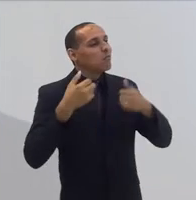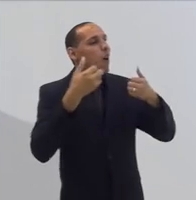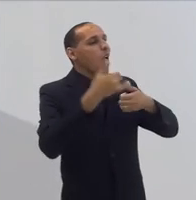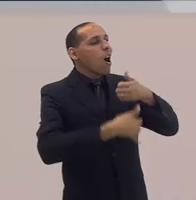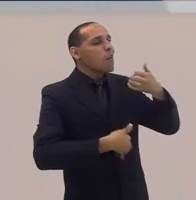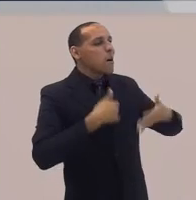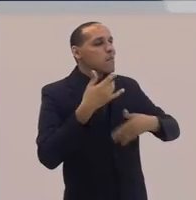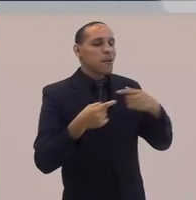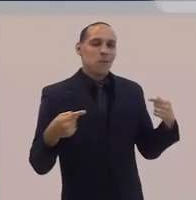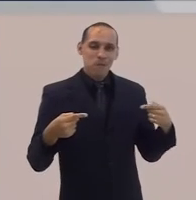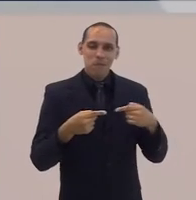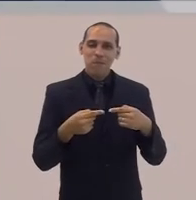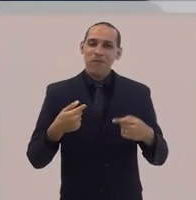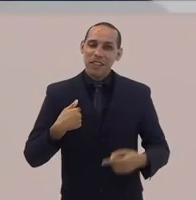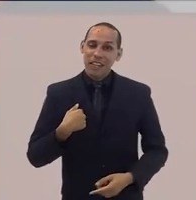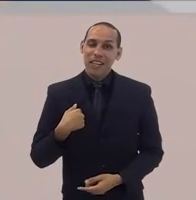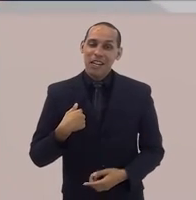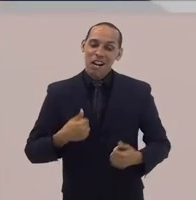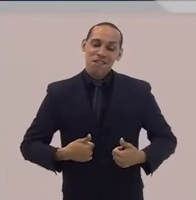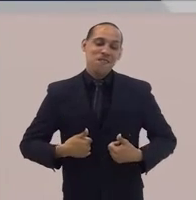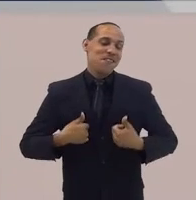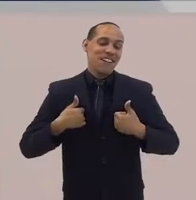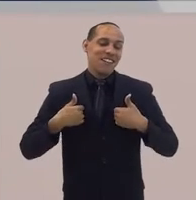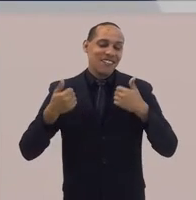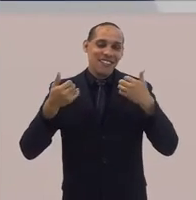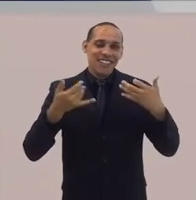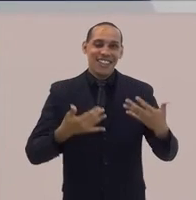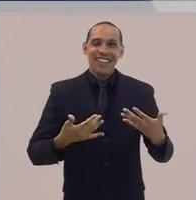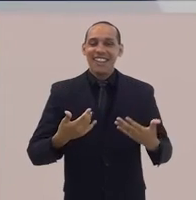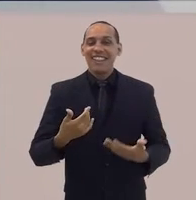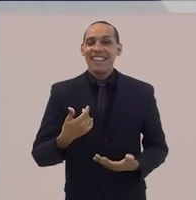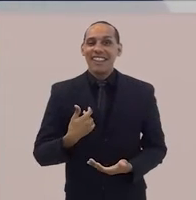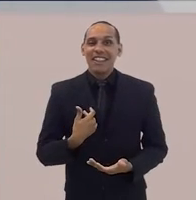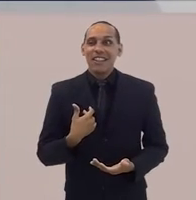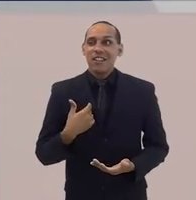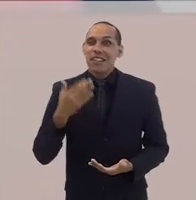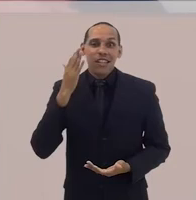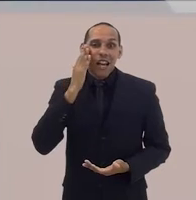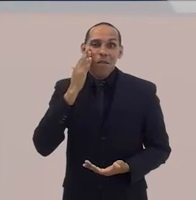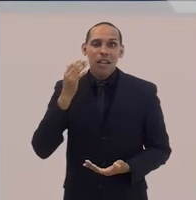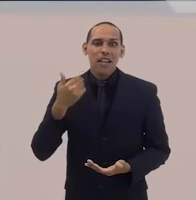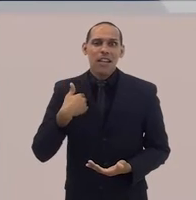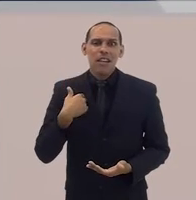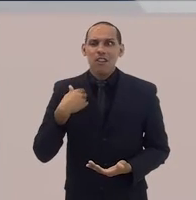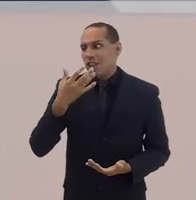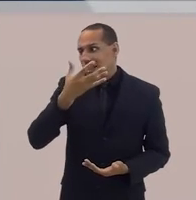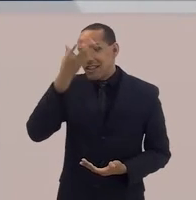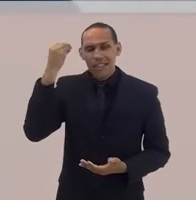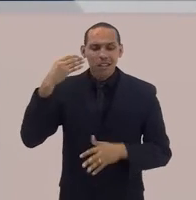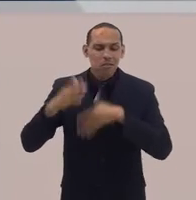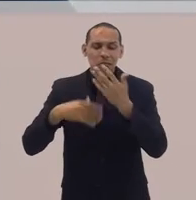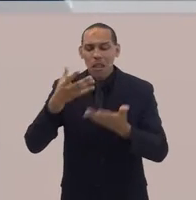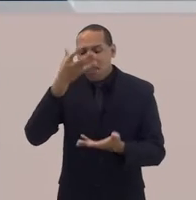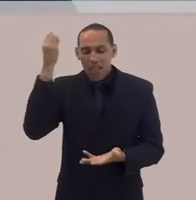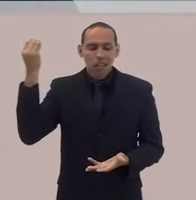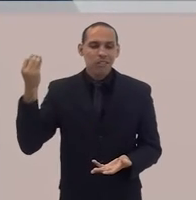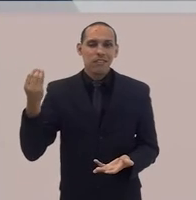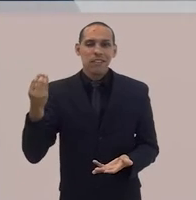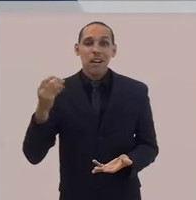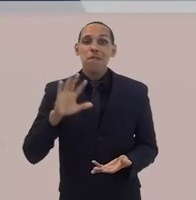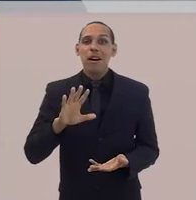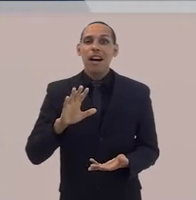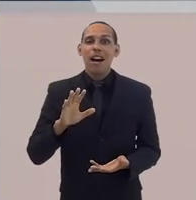cena da qual, particularmente, tenho muito orgulho, ficou muito bonita, e eu não fazia a menor ideia. Eu esqueci dessa cena depois.